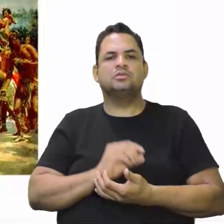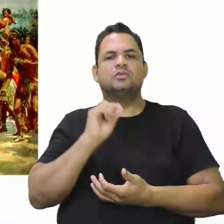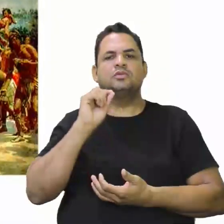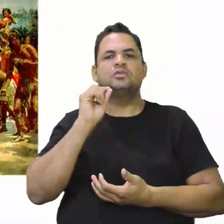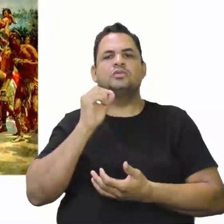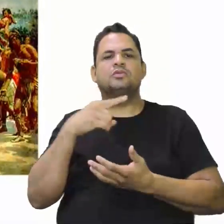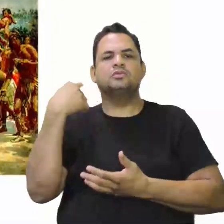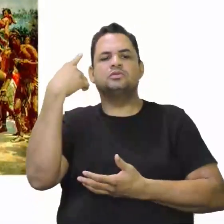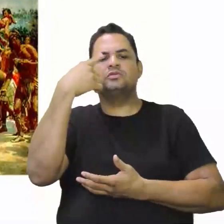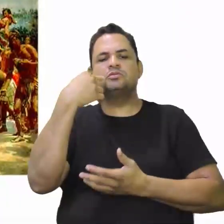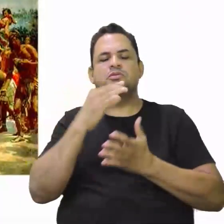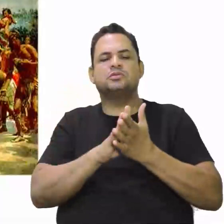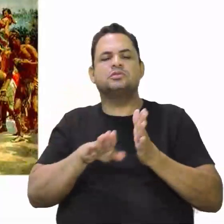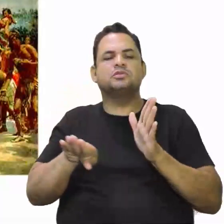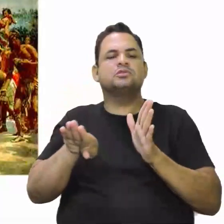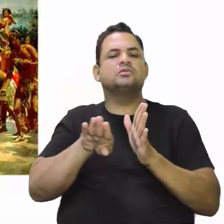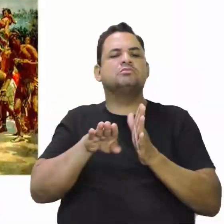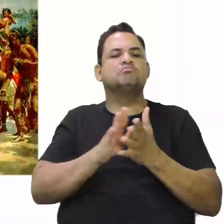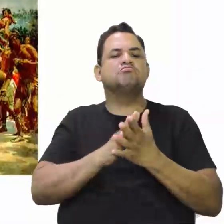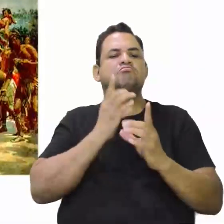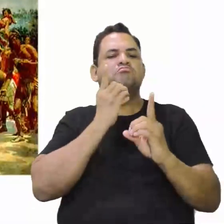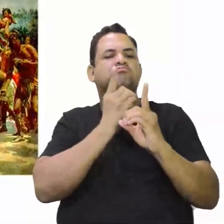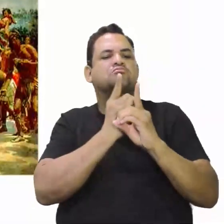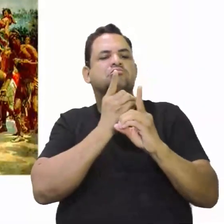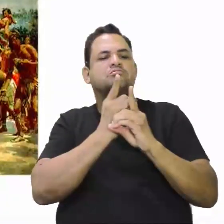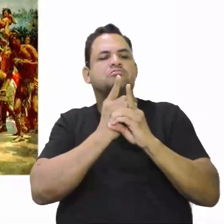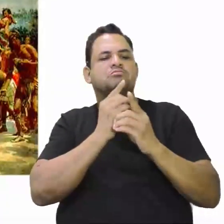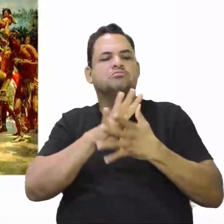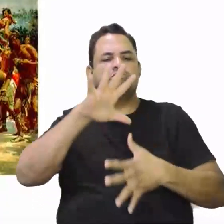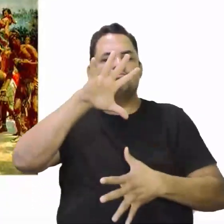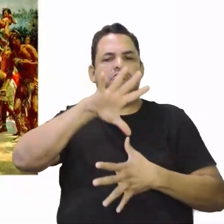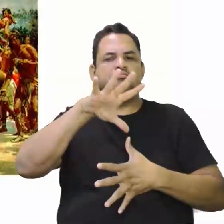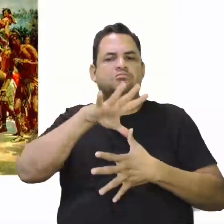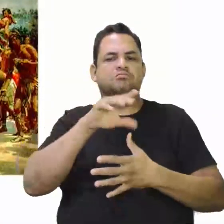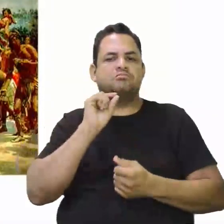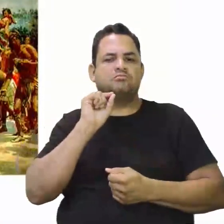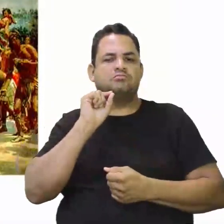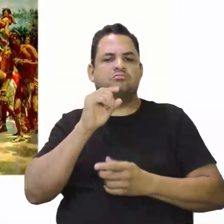espanhóis encontraram na América? O que eles irão encontrar?